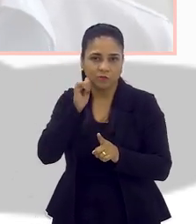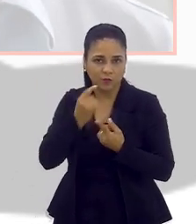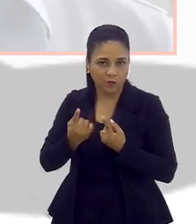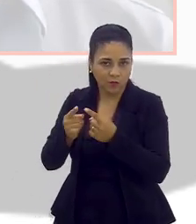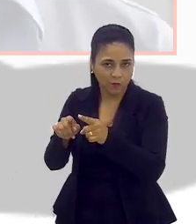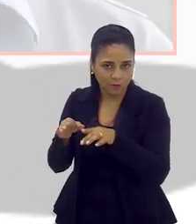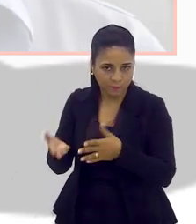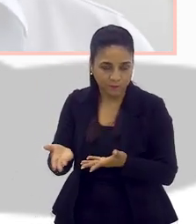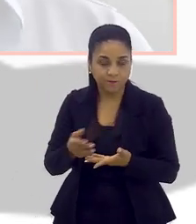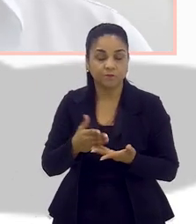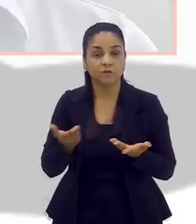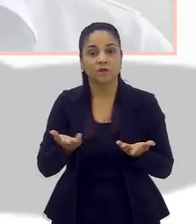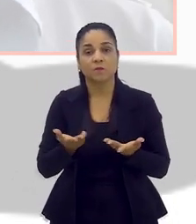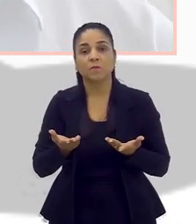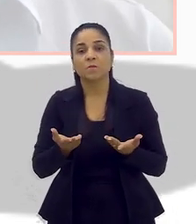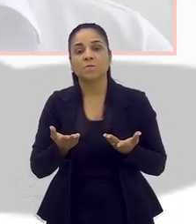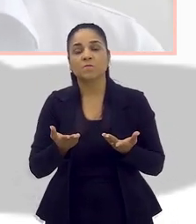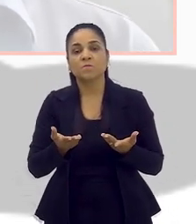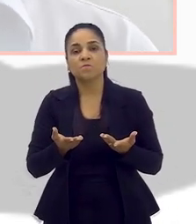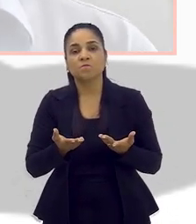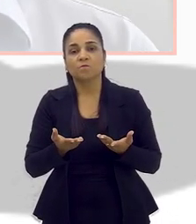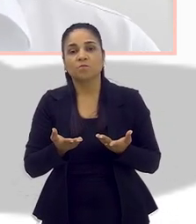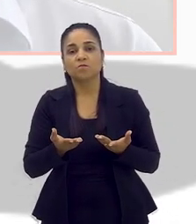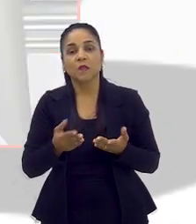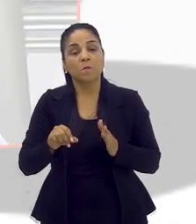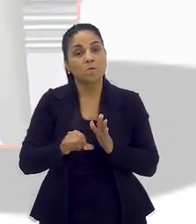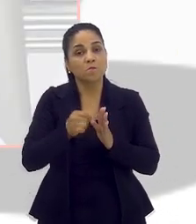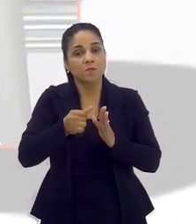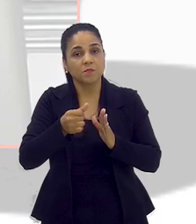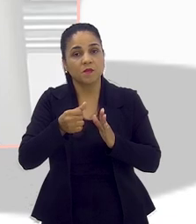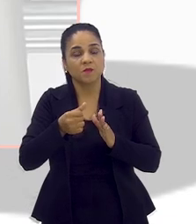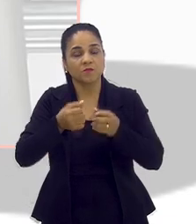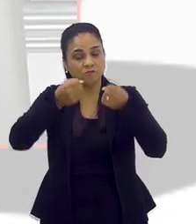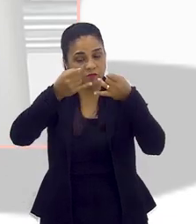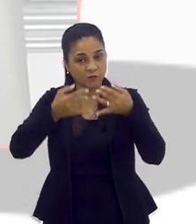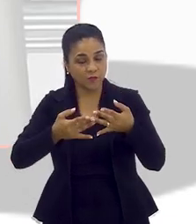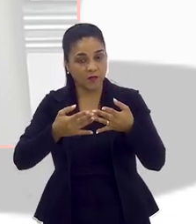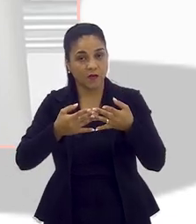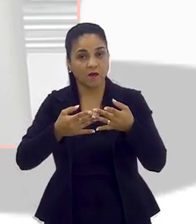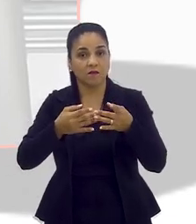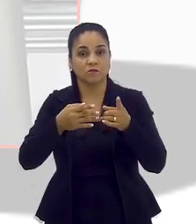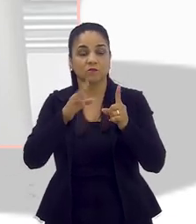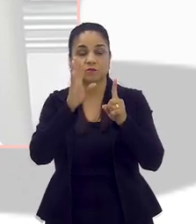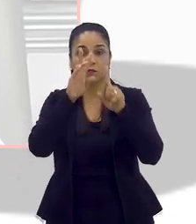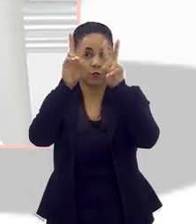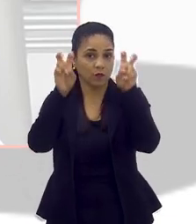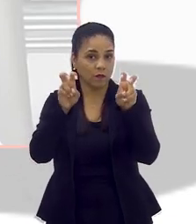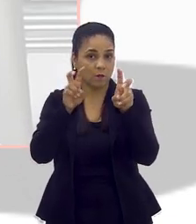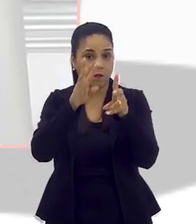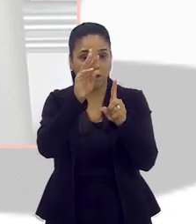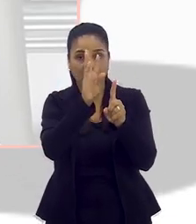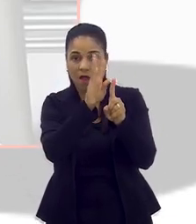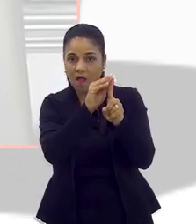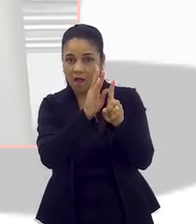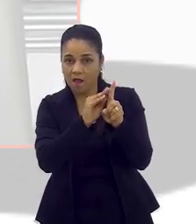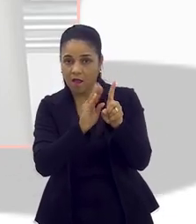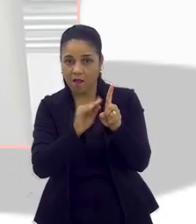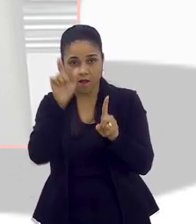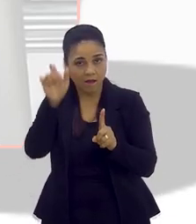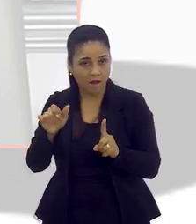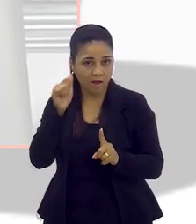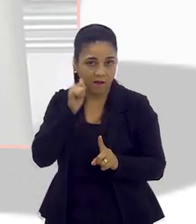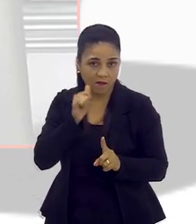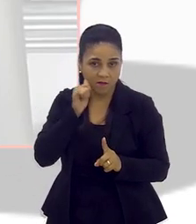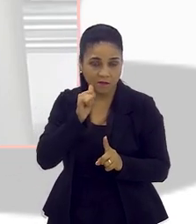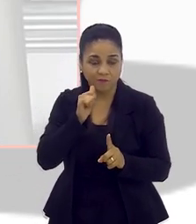Então, falando primeiramente sobre a questão do assédio. Como a categoria